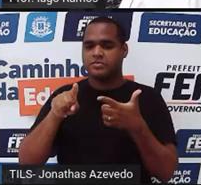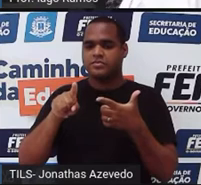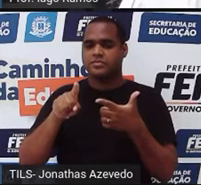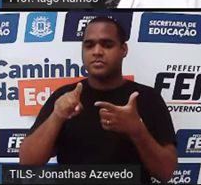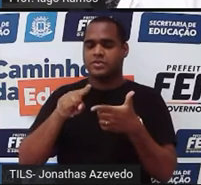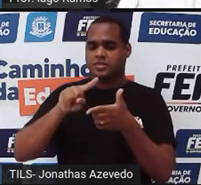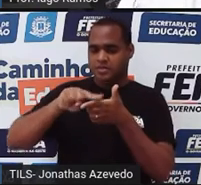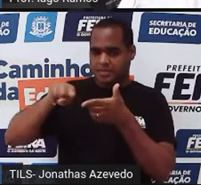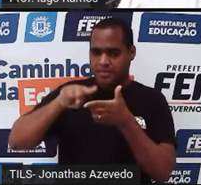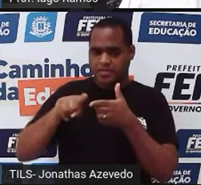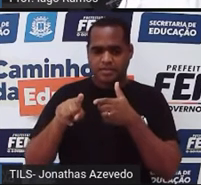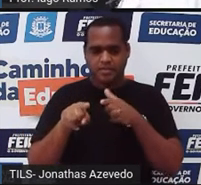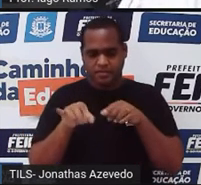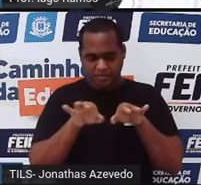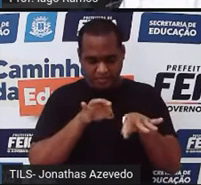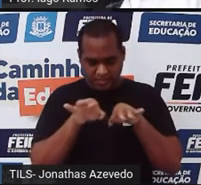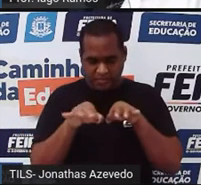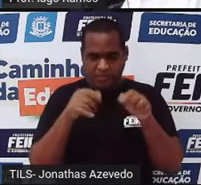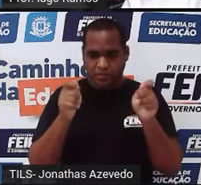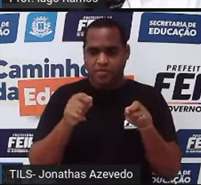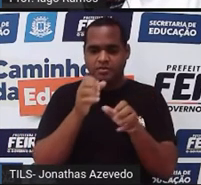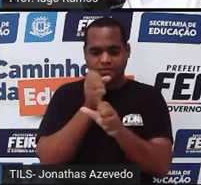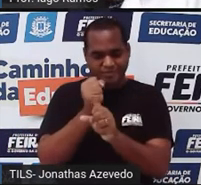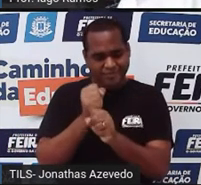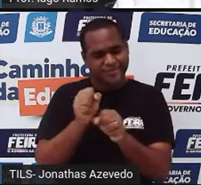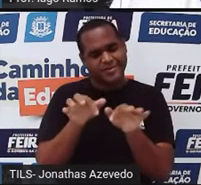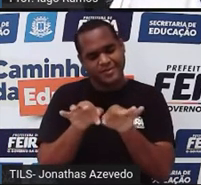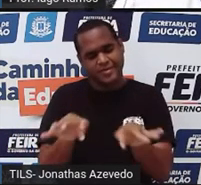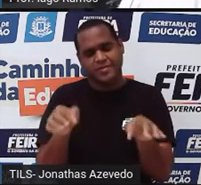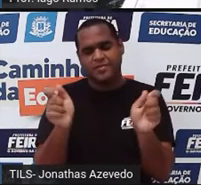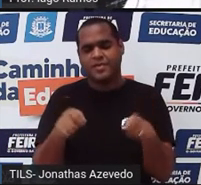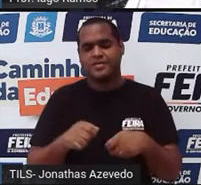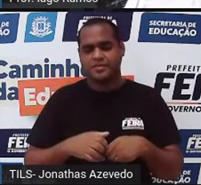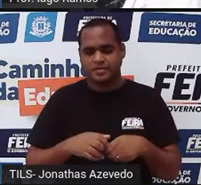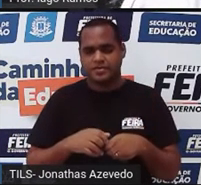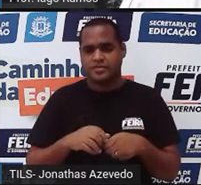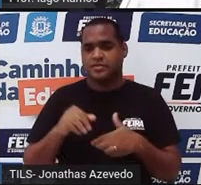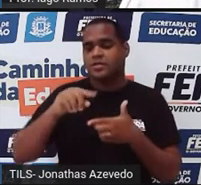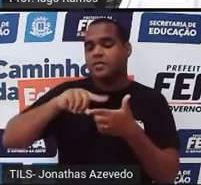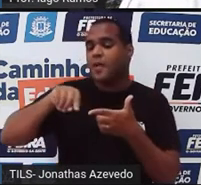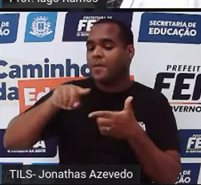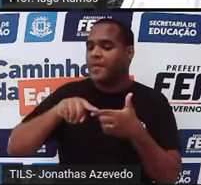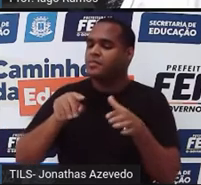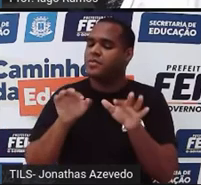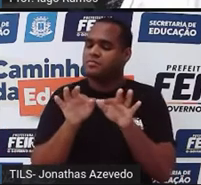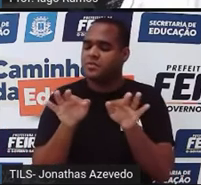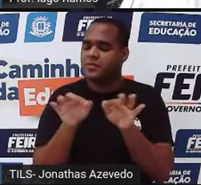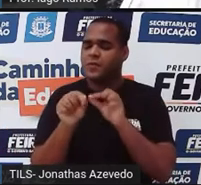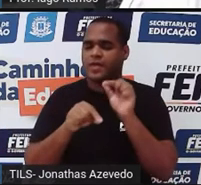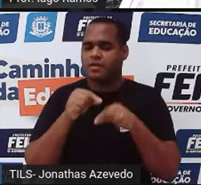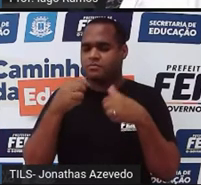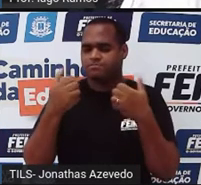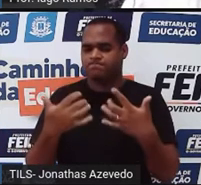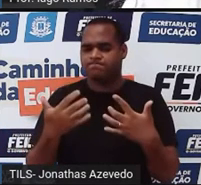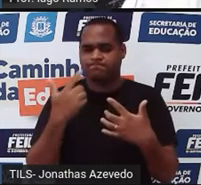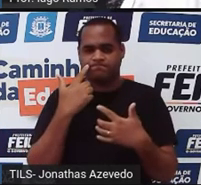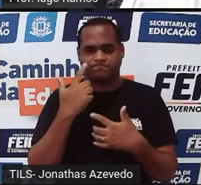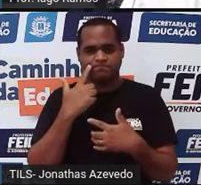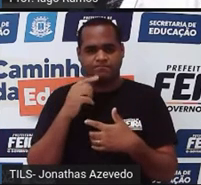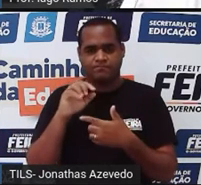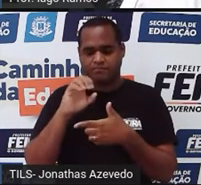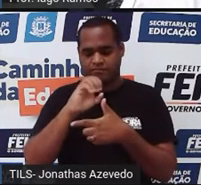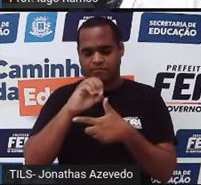que vai ser resolvido por uma simples contagem, tá? Esse probleminha aí foi uma questão do